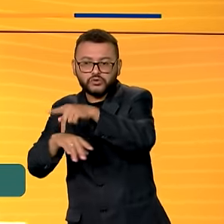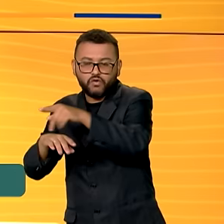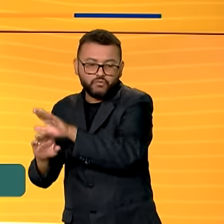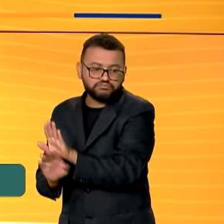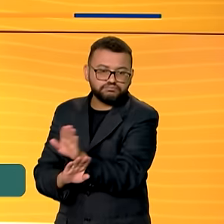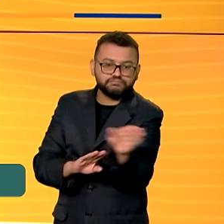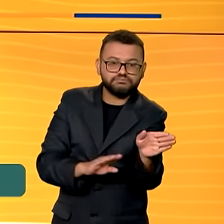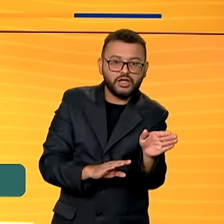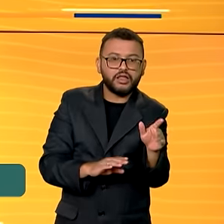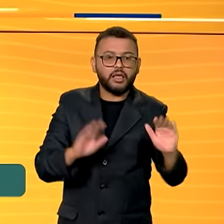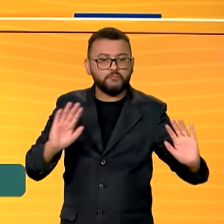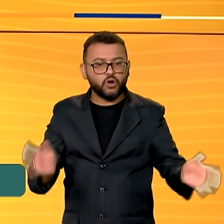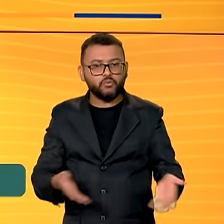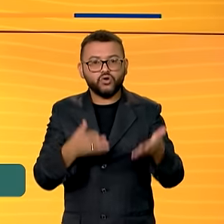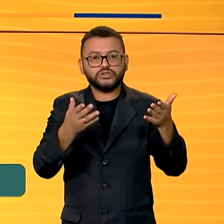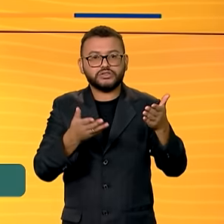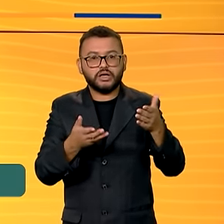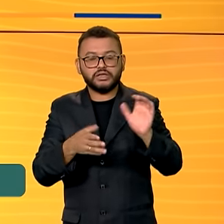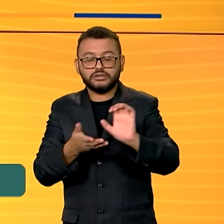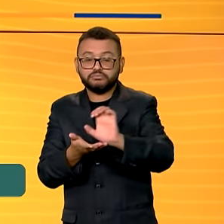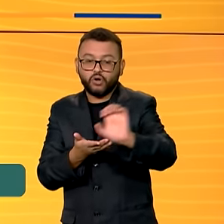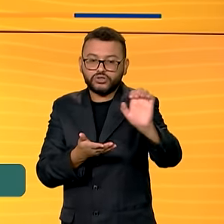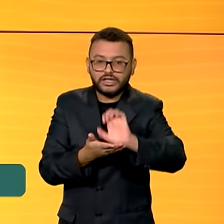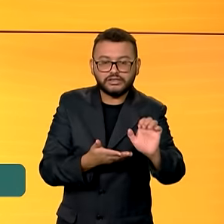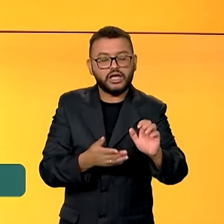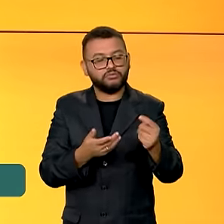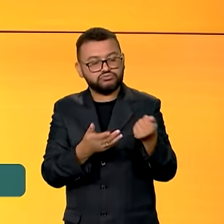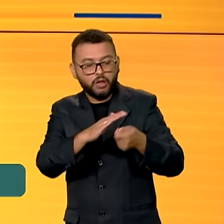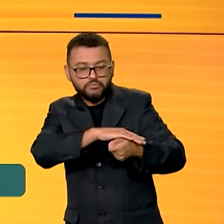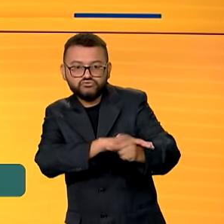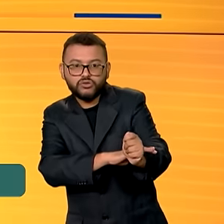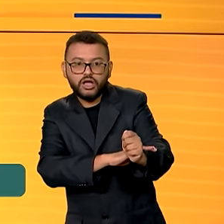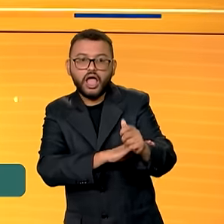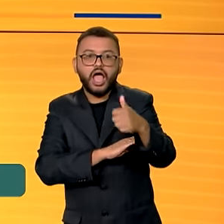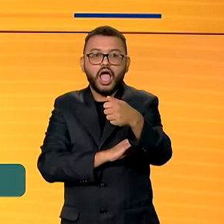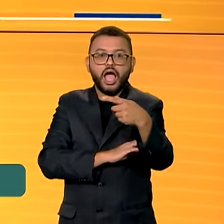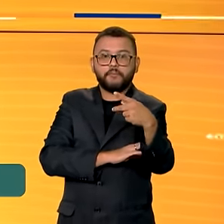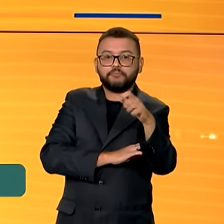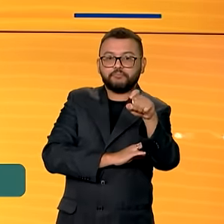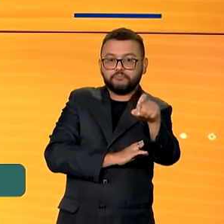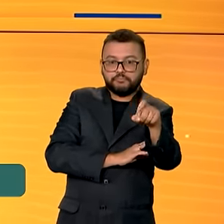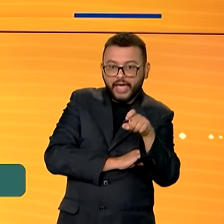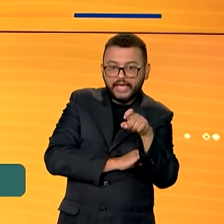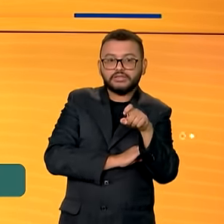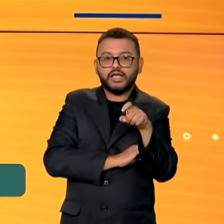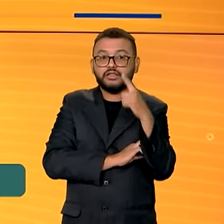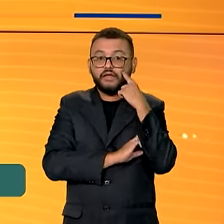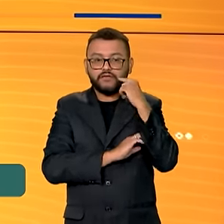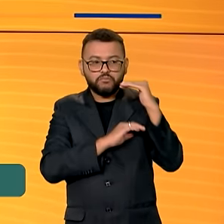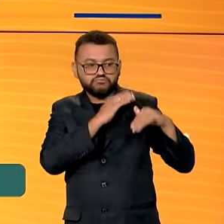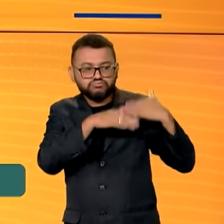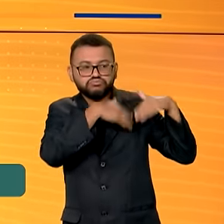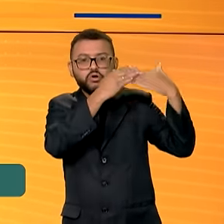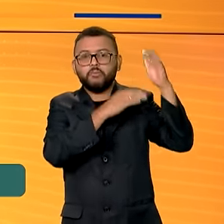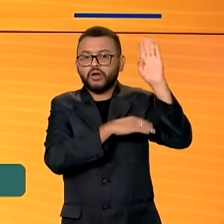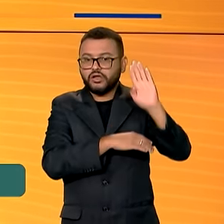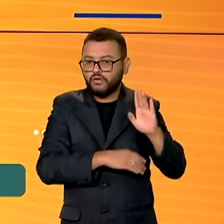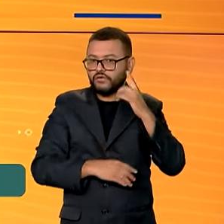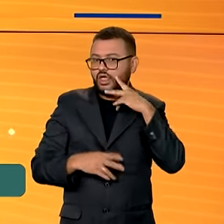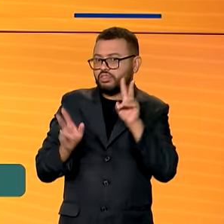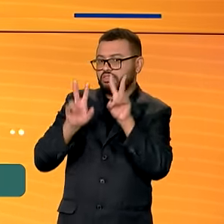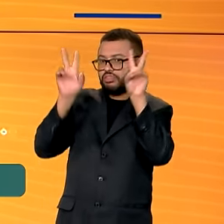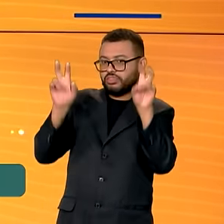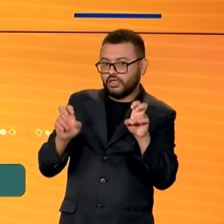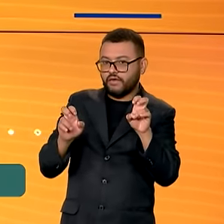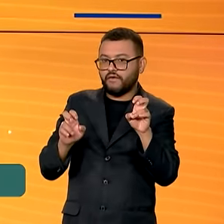Brasileira de Promoção de Exportações e Investimentos, a Apex Brasil, a tendência é de crescimento. Sobre esse assunto, o